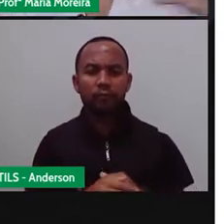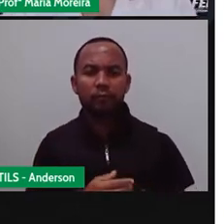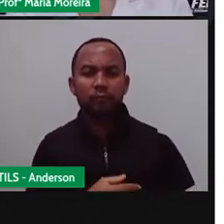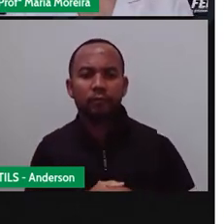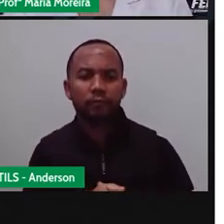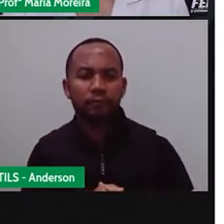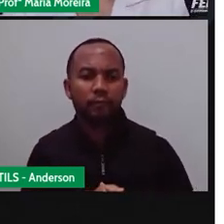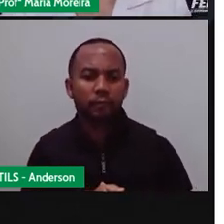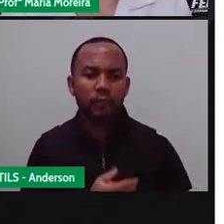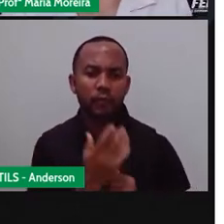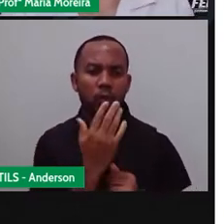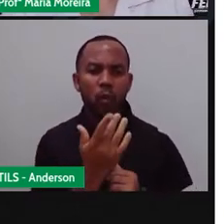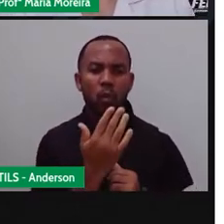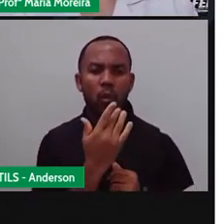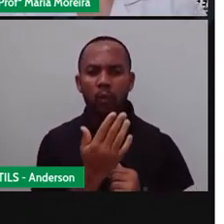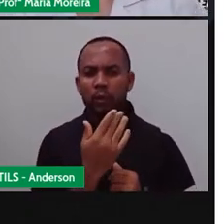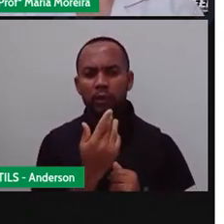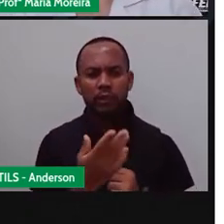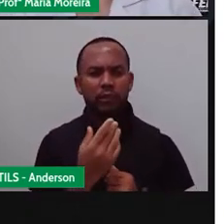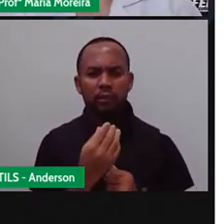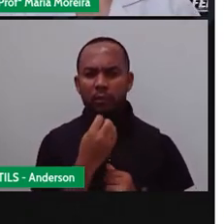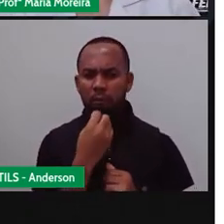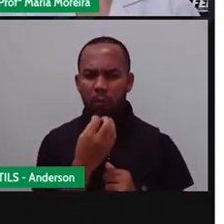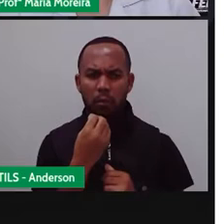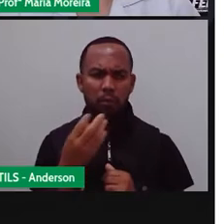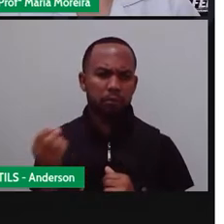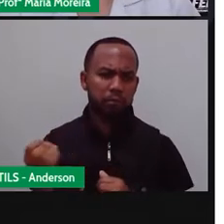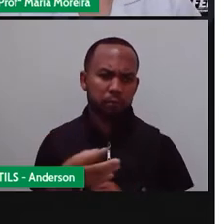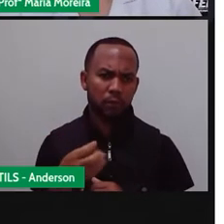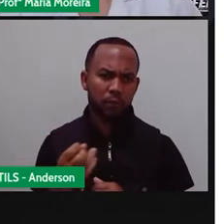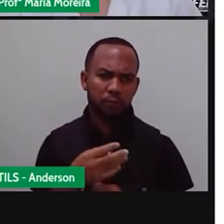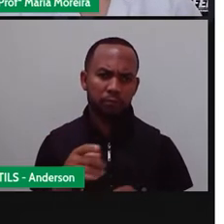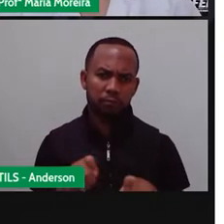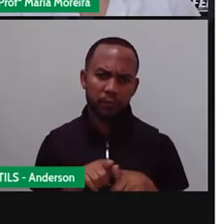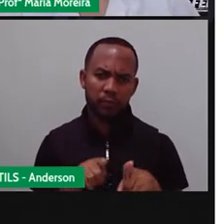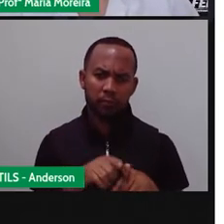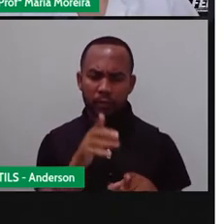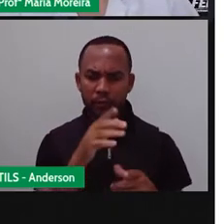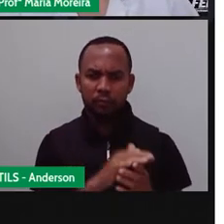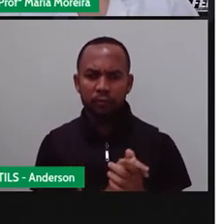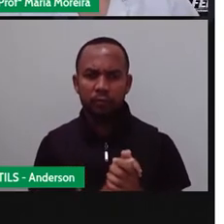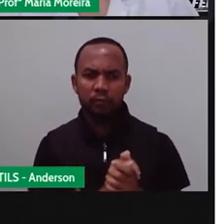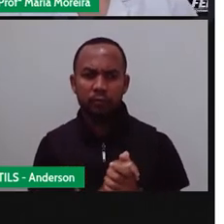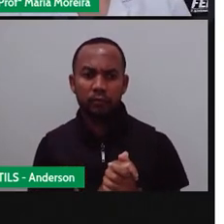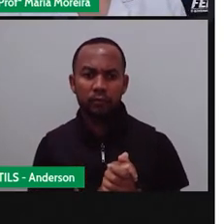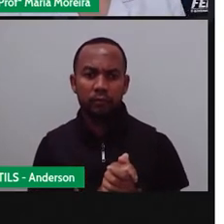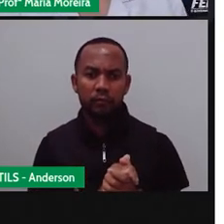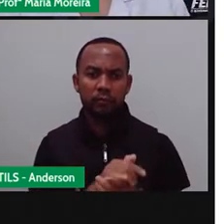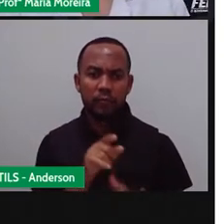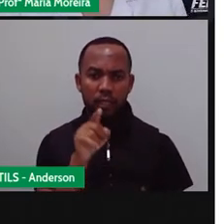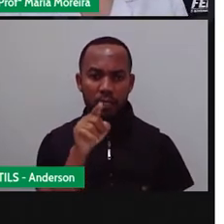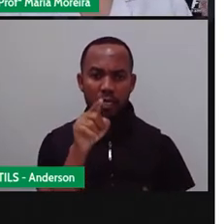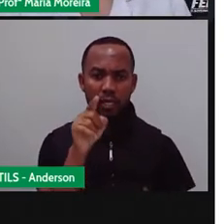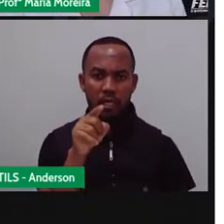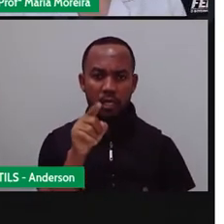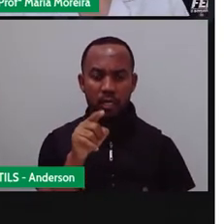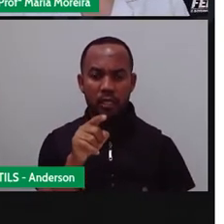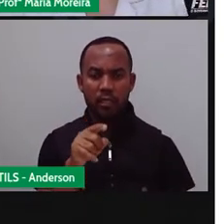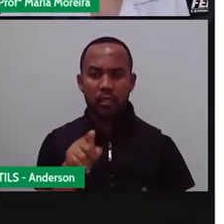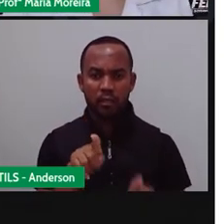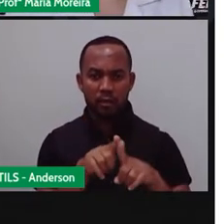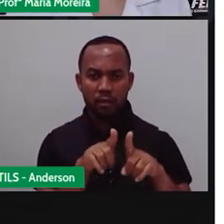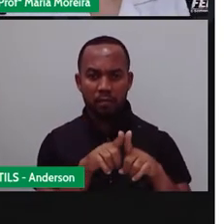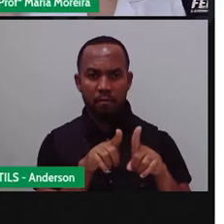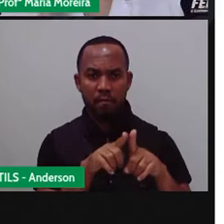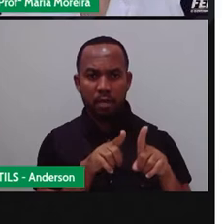telas tão coloridas e tão inovadoras. Bom, chamado também de artista pop